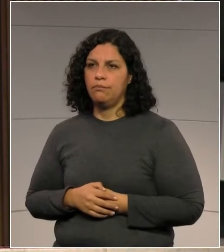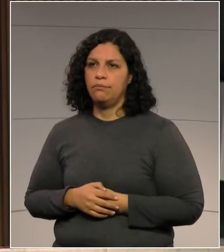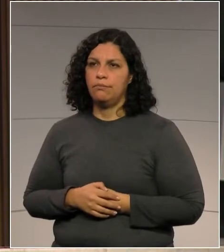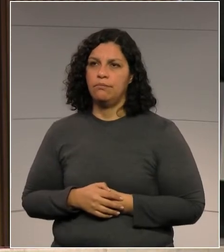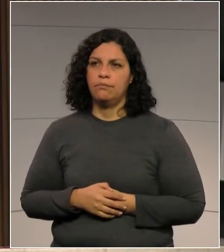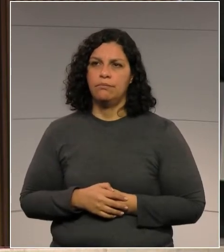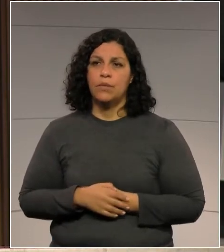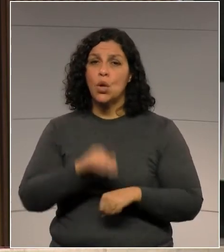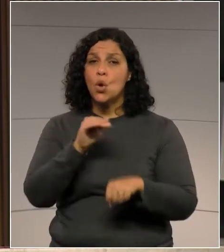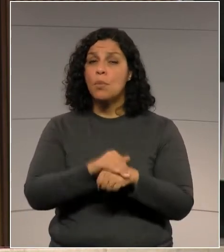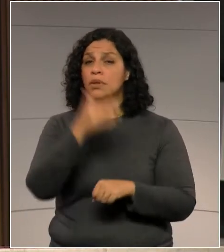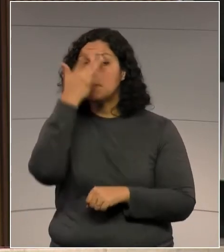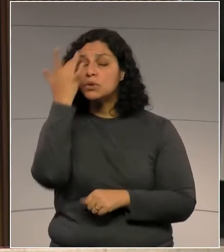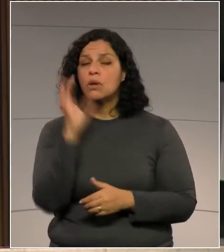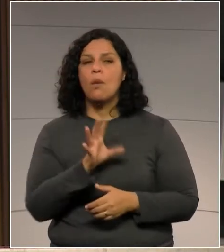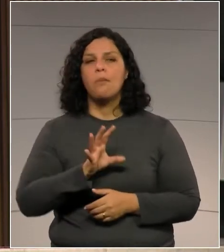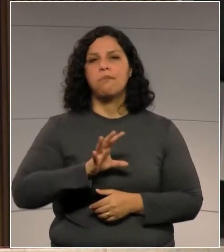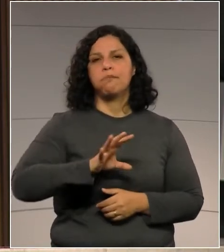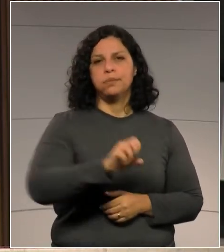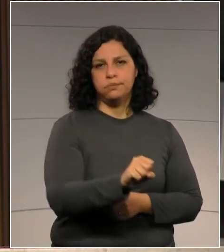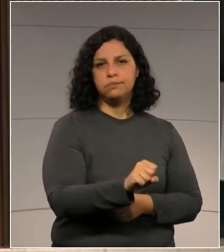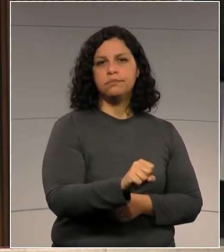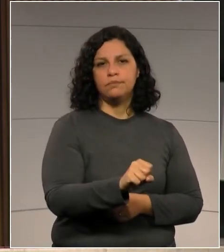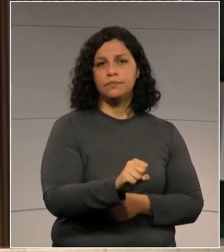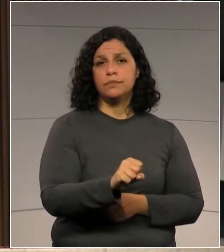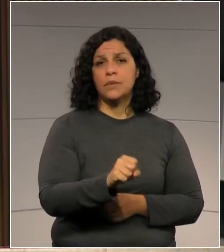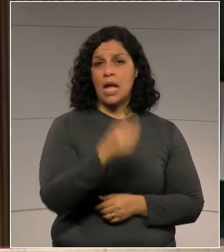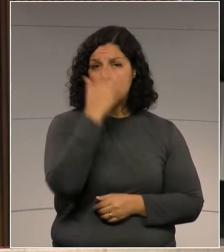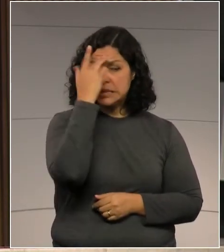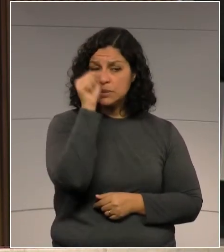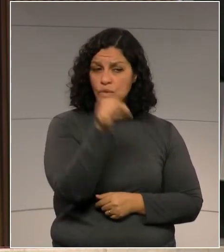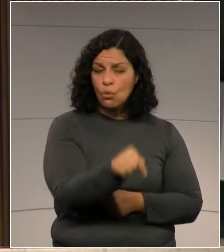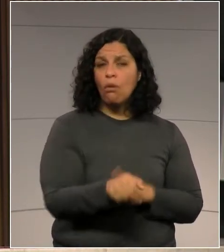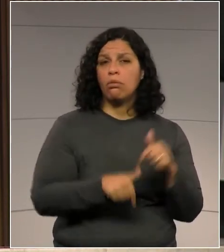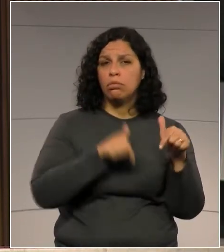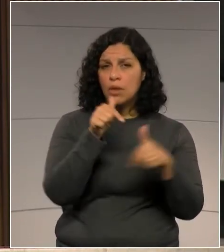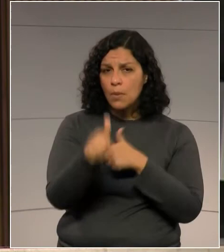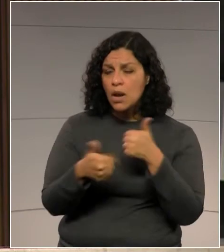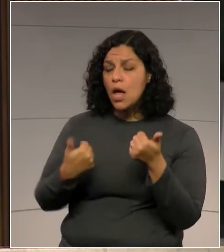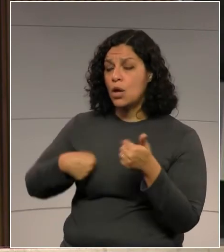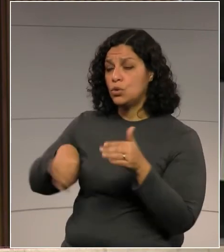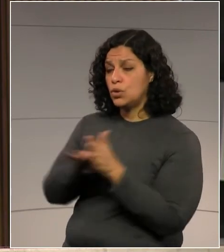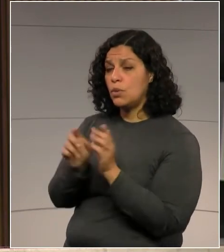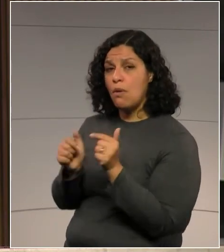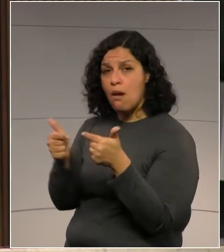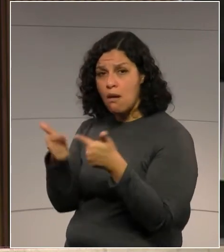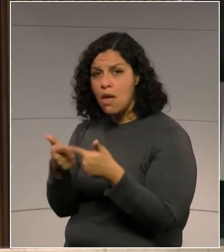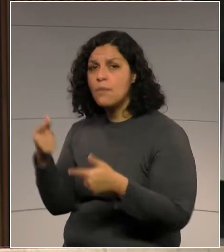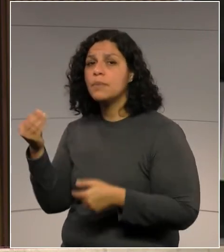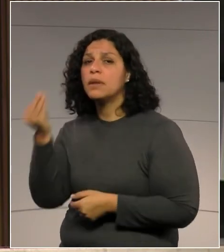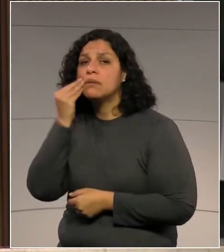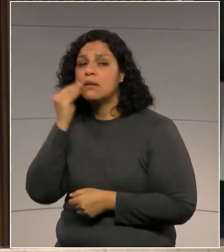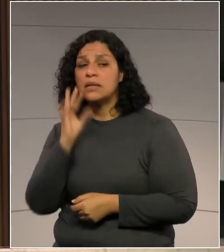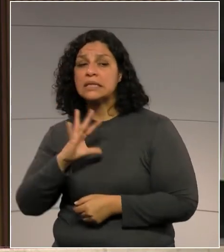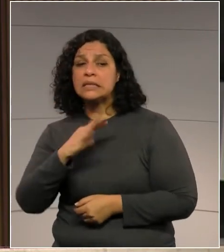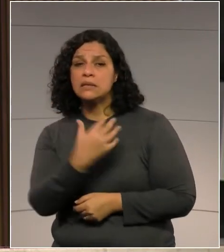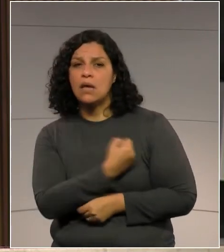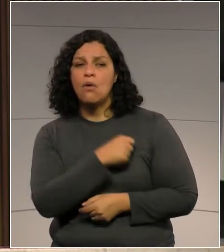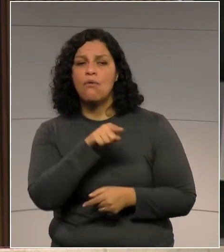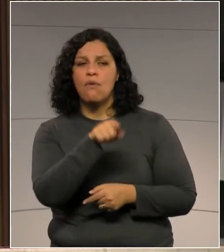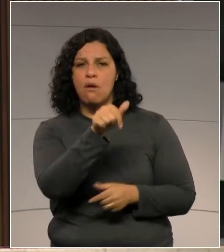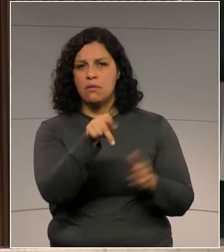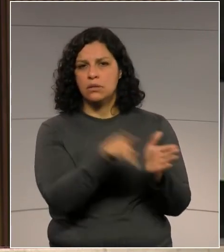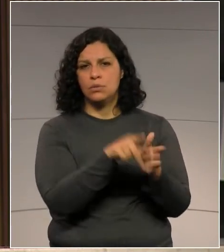de quem atacou o fundo. Os servidores vieram até a porta da Assembleia para salvar o fundo. Foram